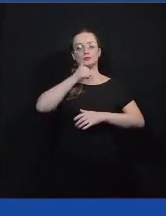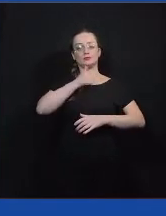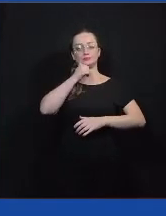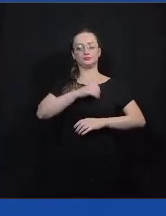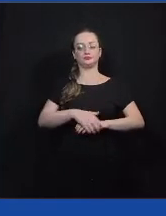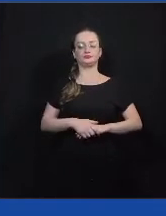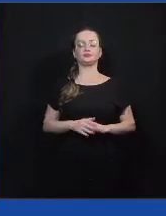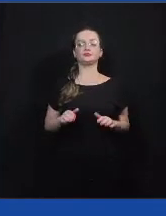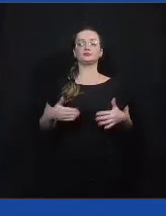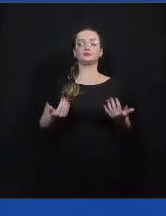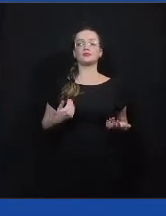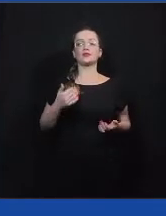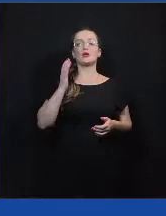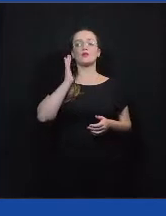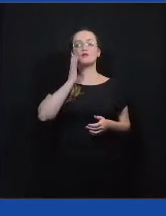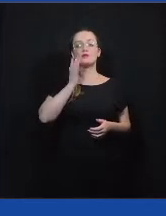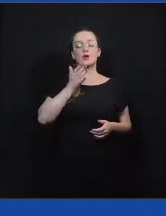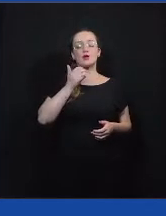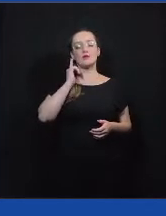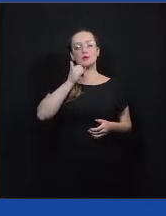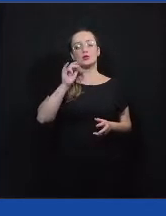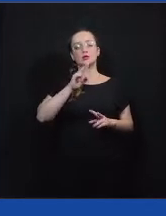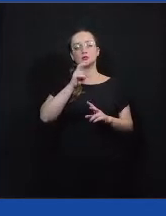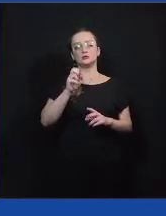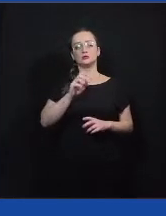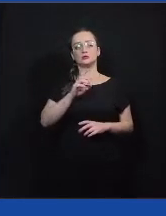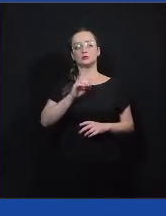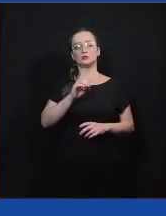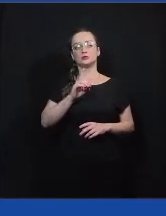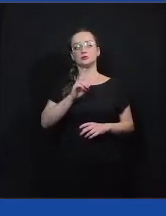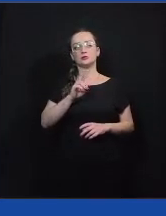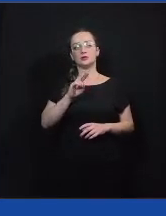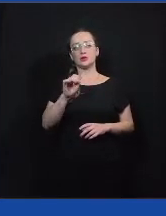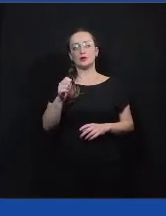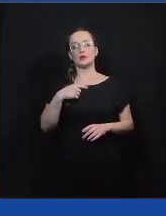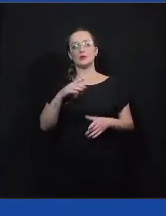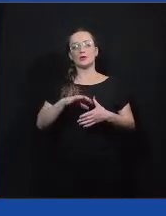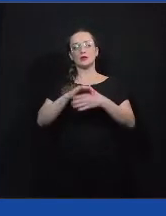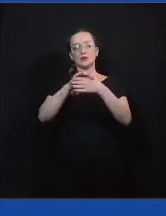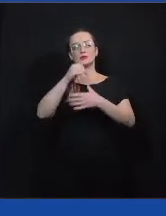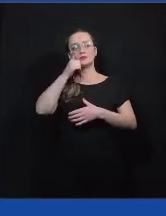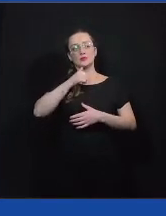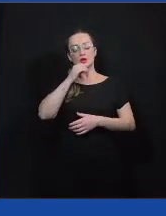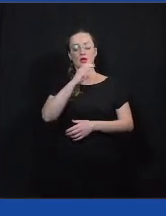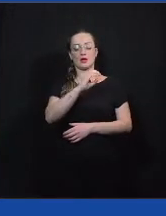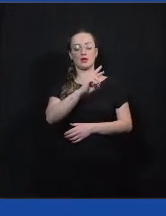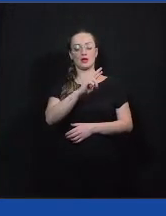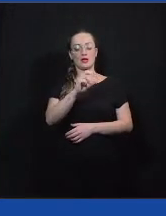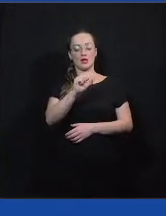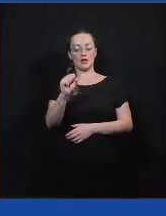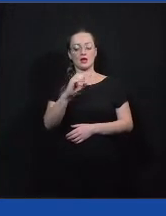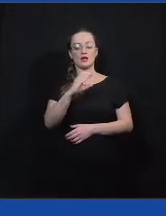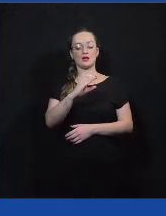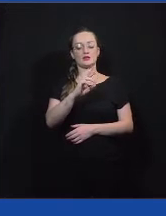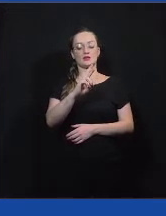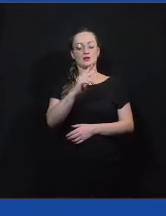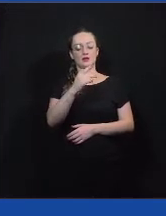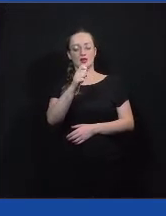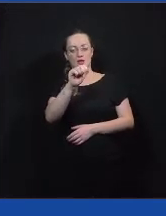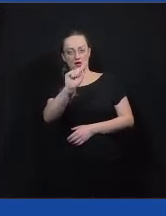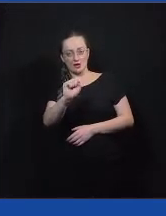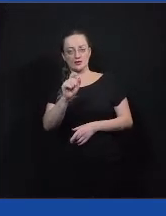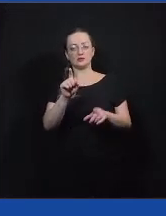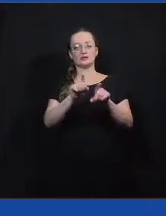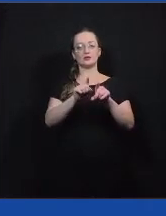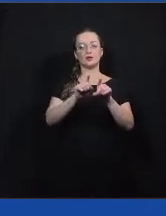Então, nós falamos muito da DDM, né? Da Delegacia da Mulher, do CRAS, do CREAS, da